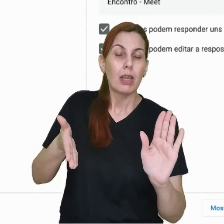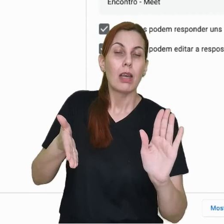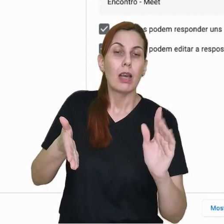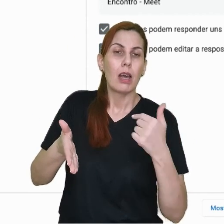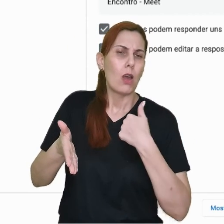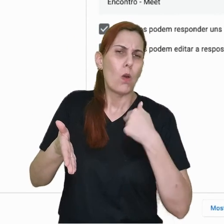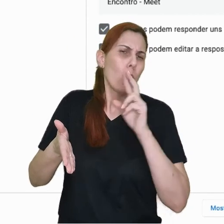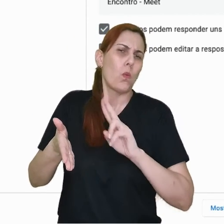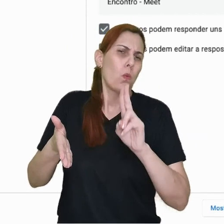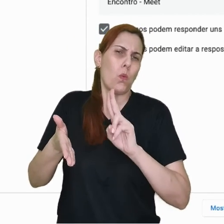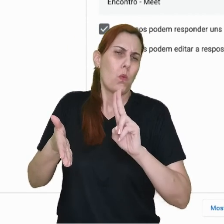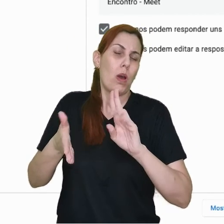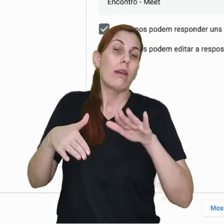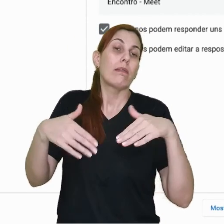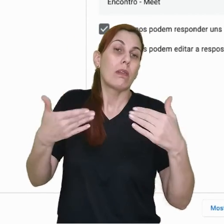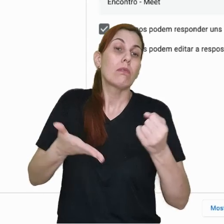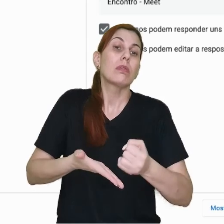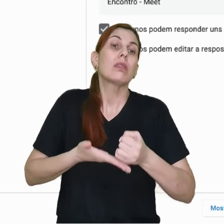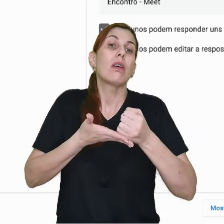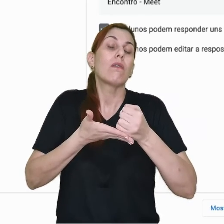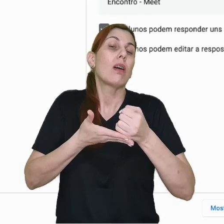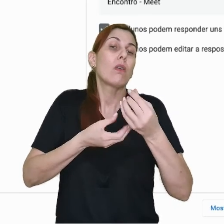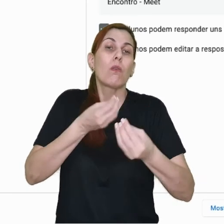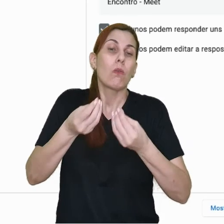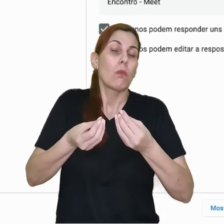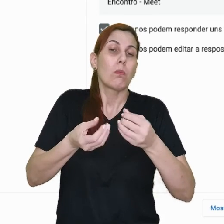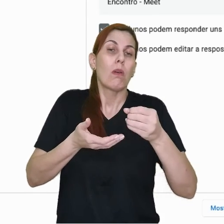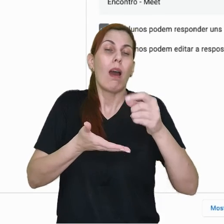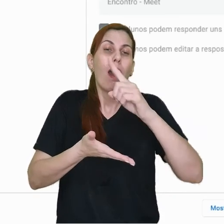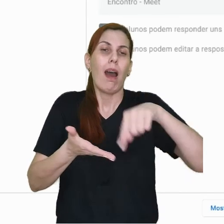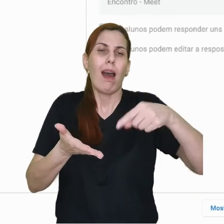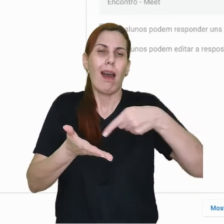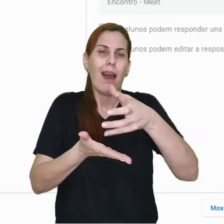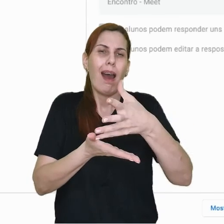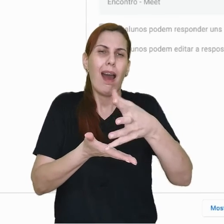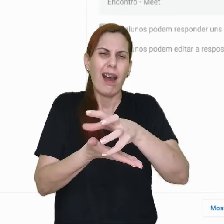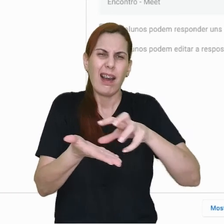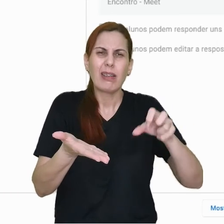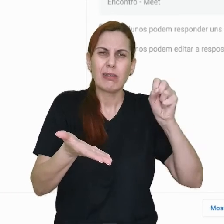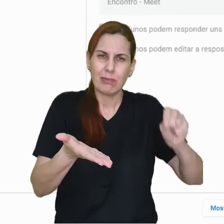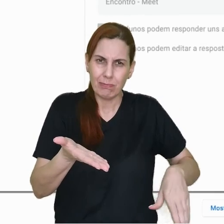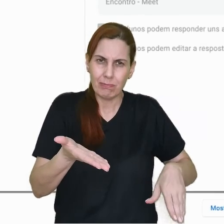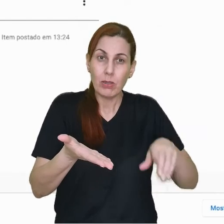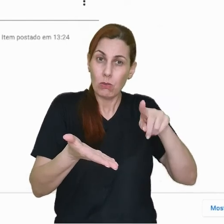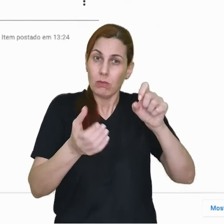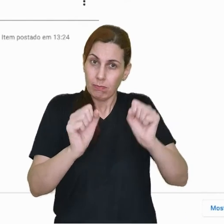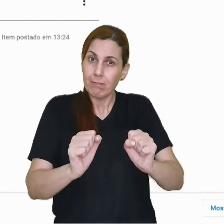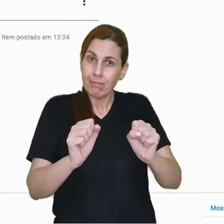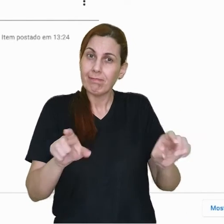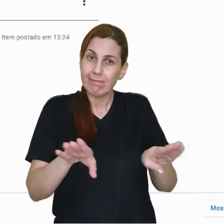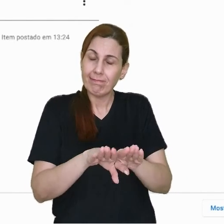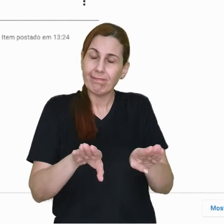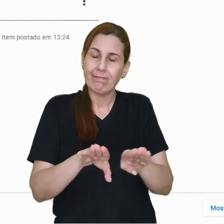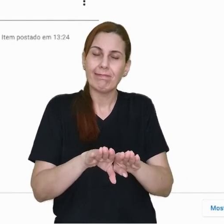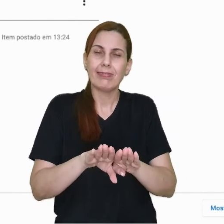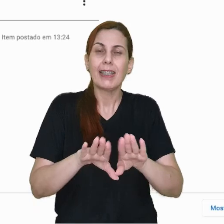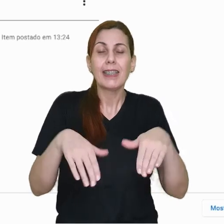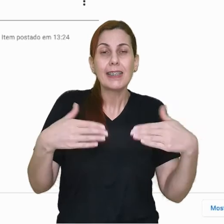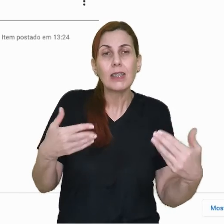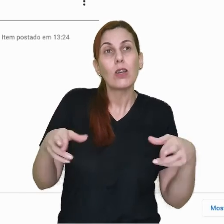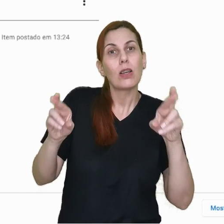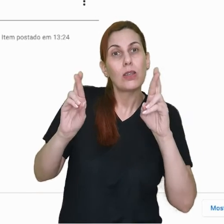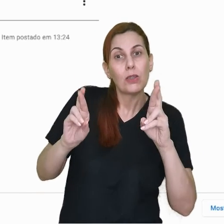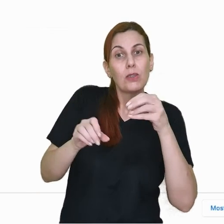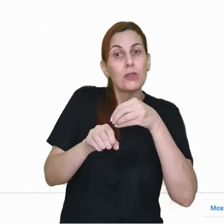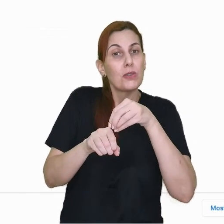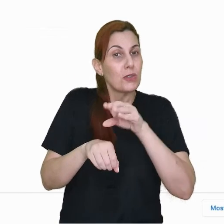usar, eu vou colocar aqui salvar como rascunho, que é algo que você pode fazer também, tá certo? Então, espero que essa dica,